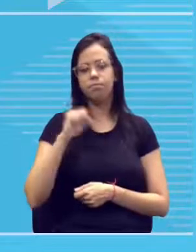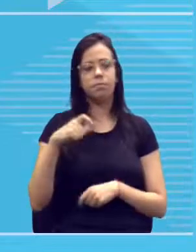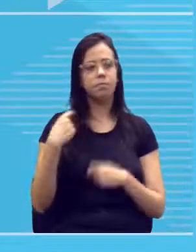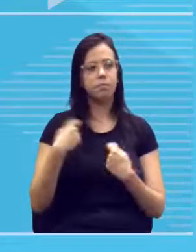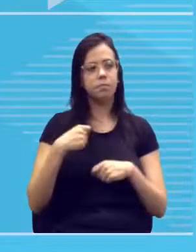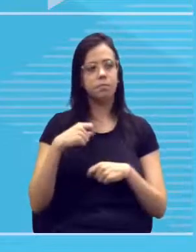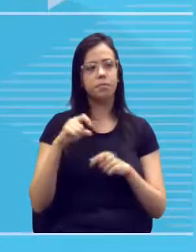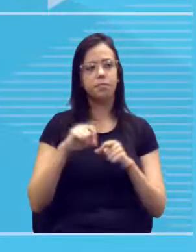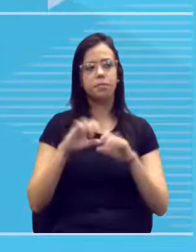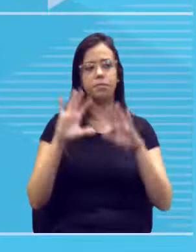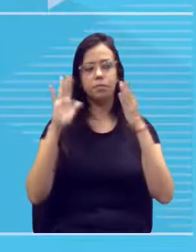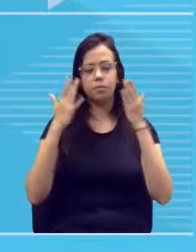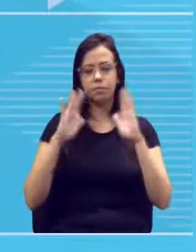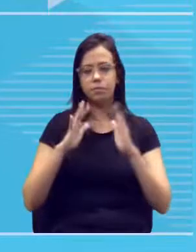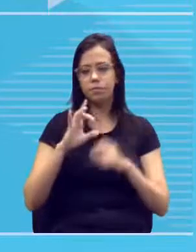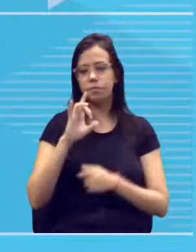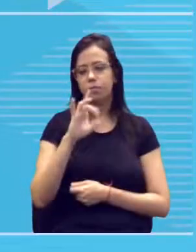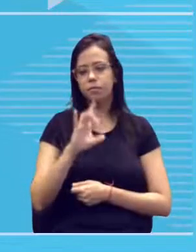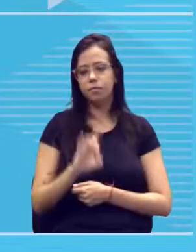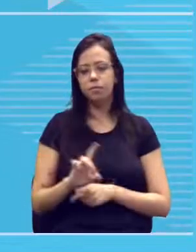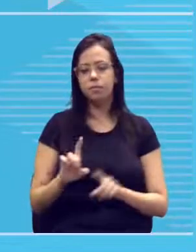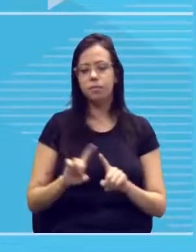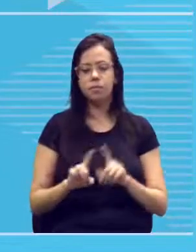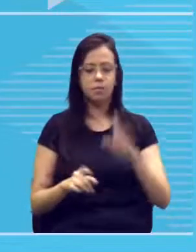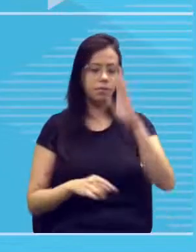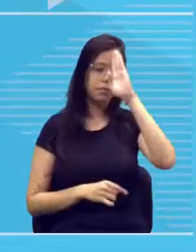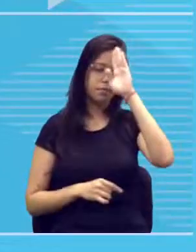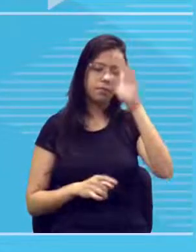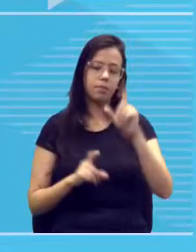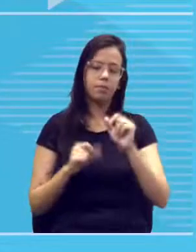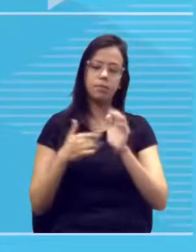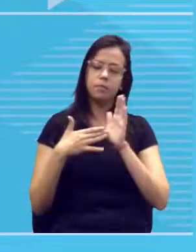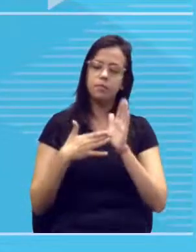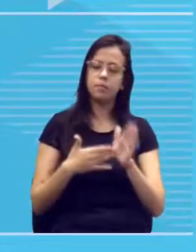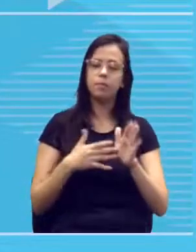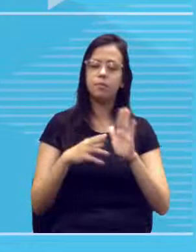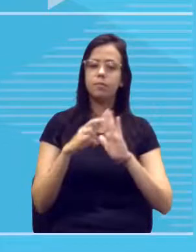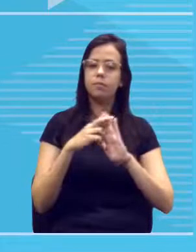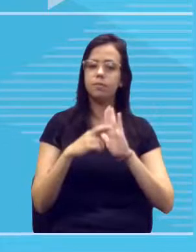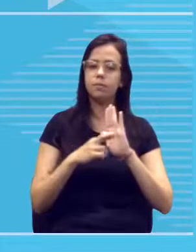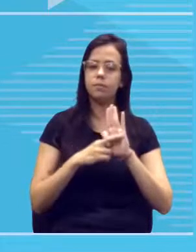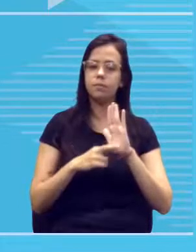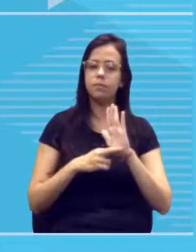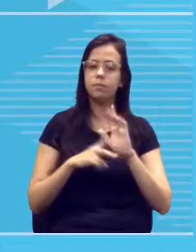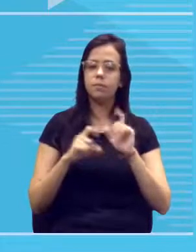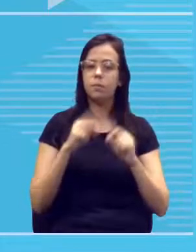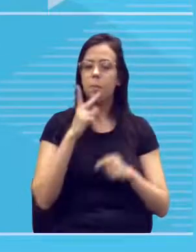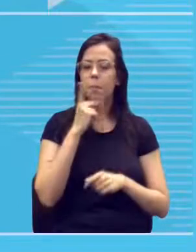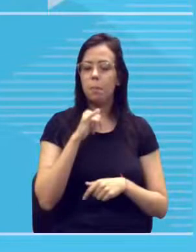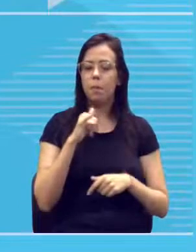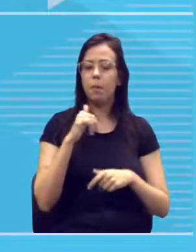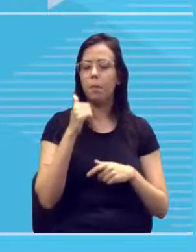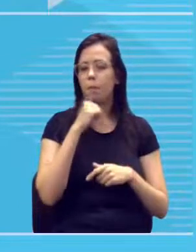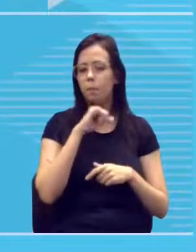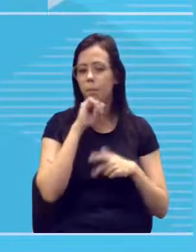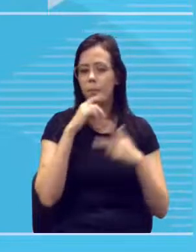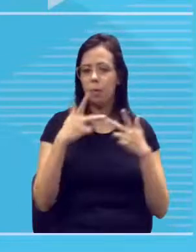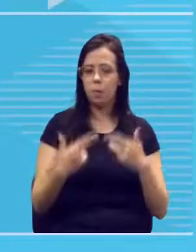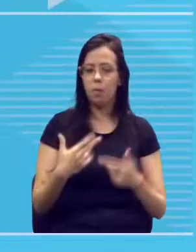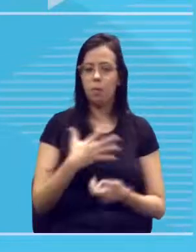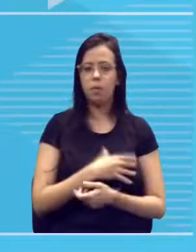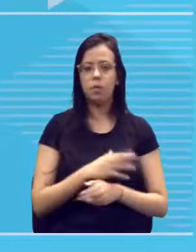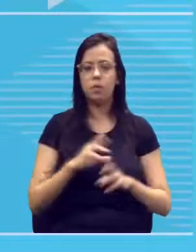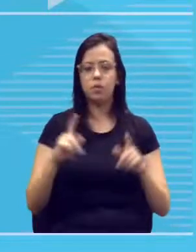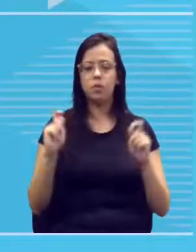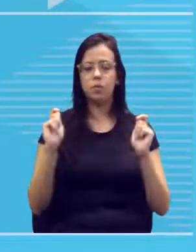fazer analisando cada um. Mas, principalmente, seguindo esse preceito. Pais iguais, com filhos diferentes, a gente consegue fazer